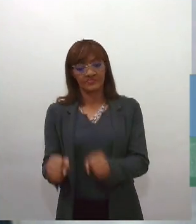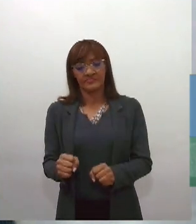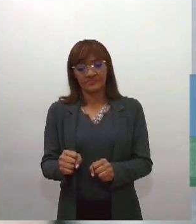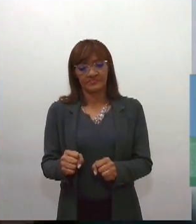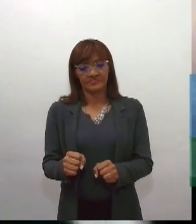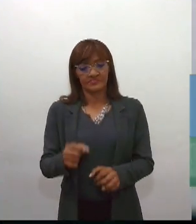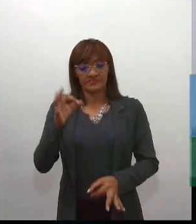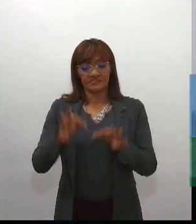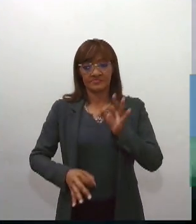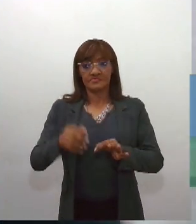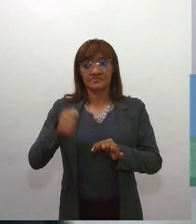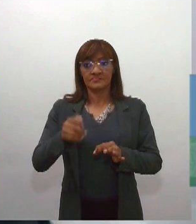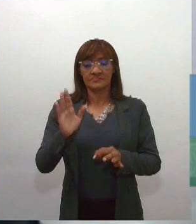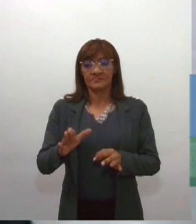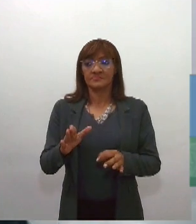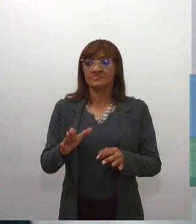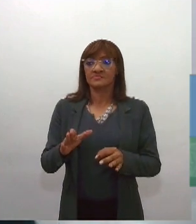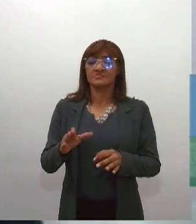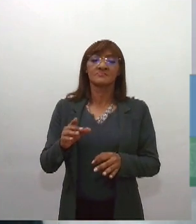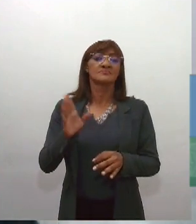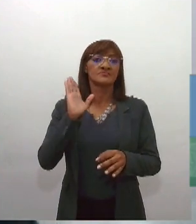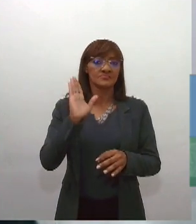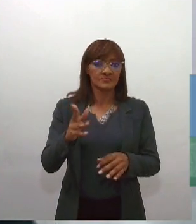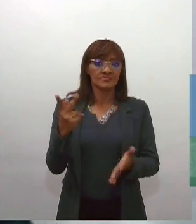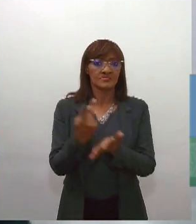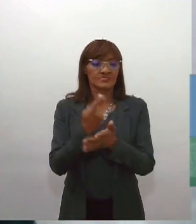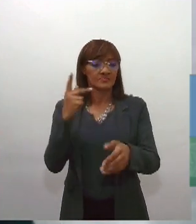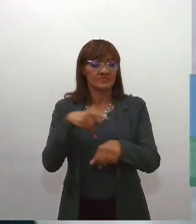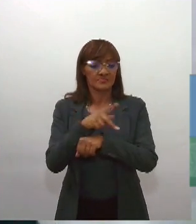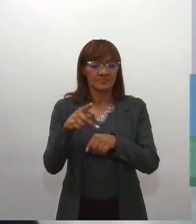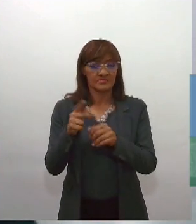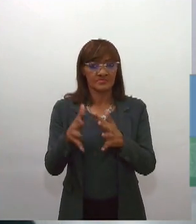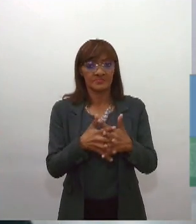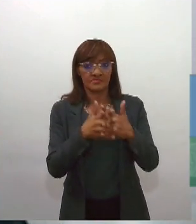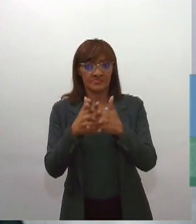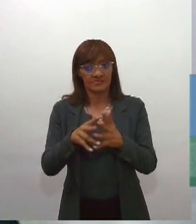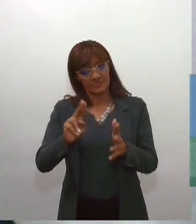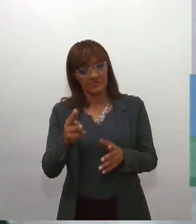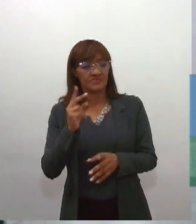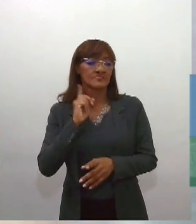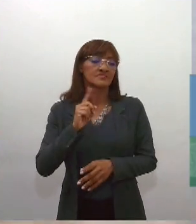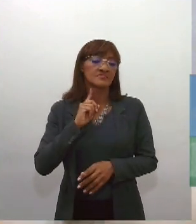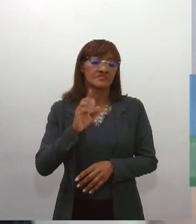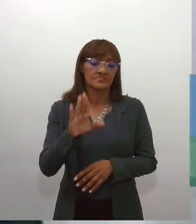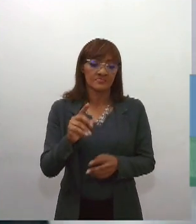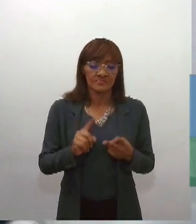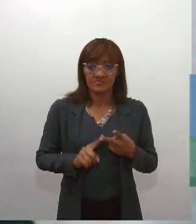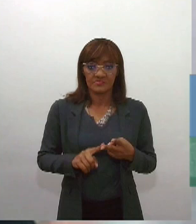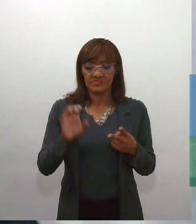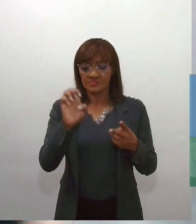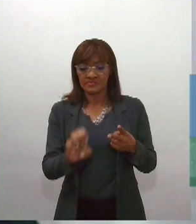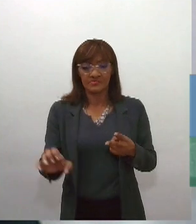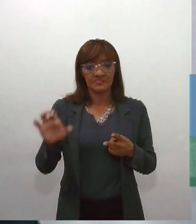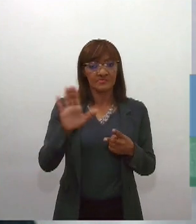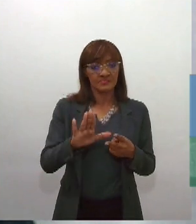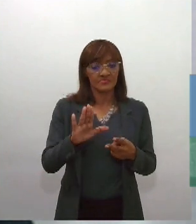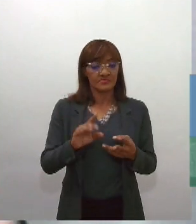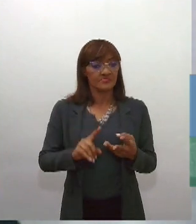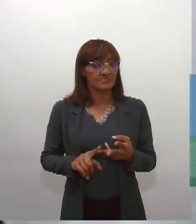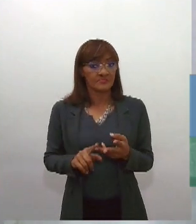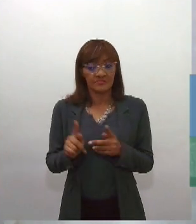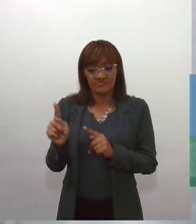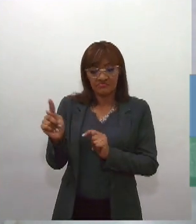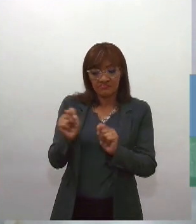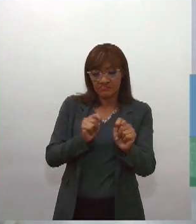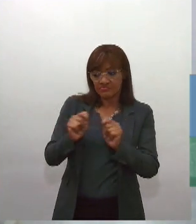Estados Unidos, isso aconteceu em países do leste europeu, é um controle da Suprema